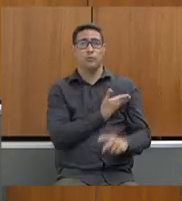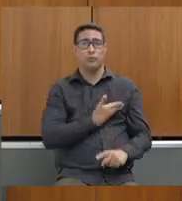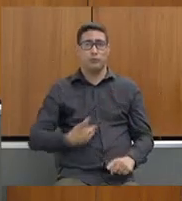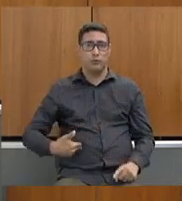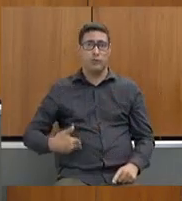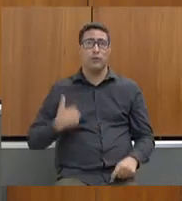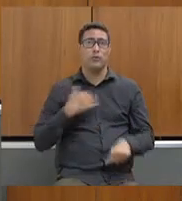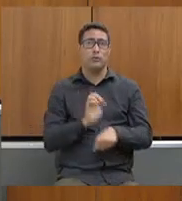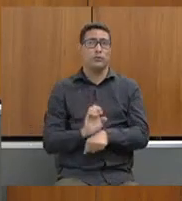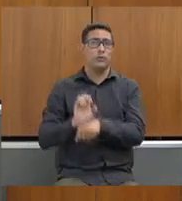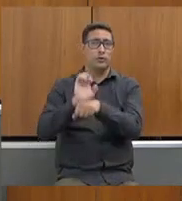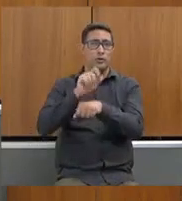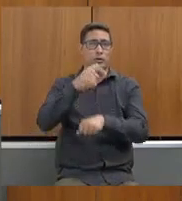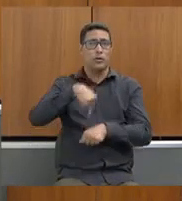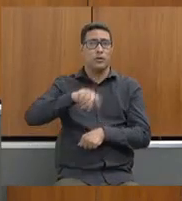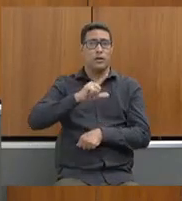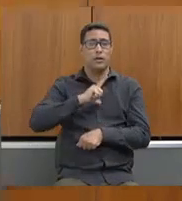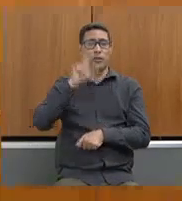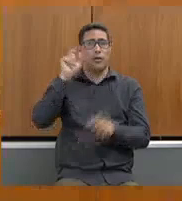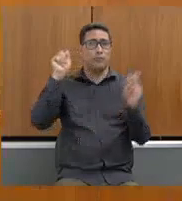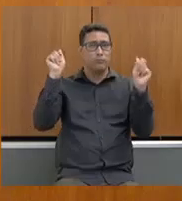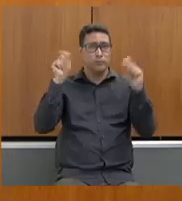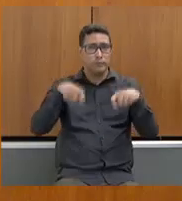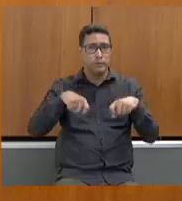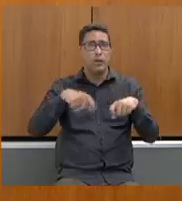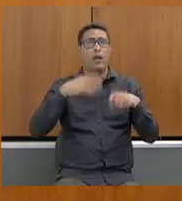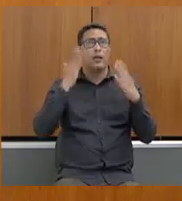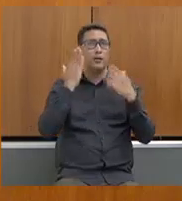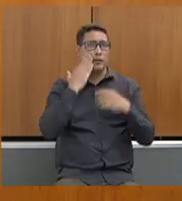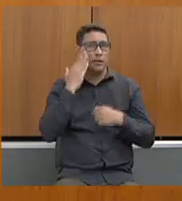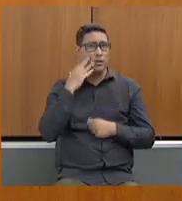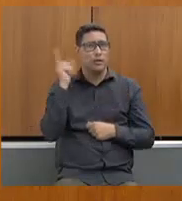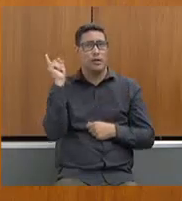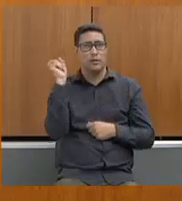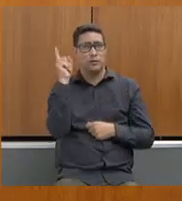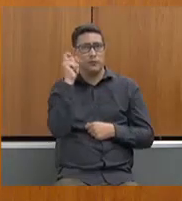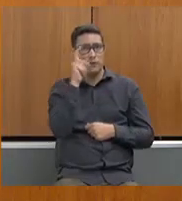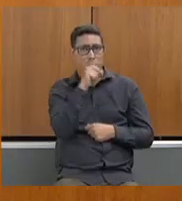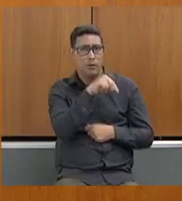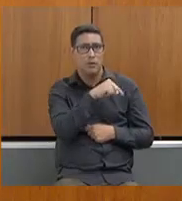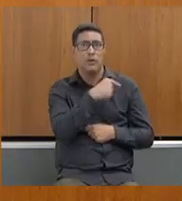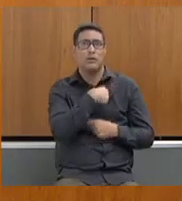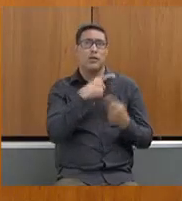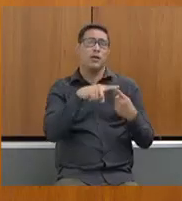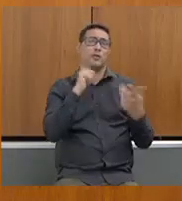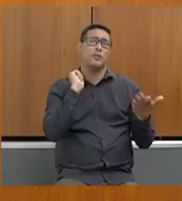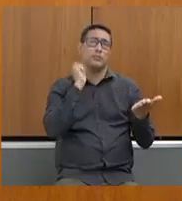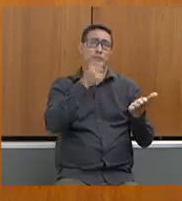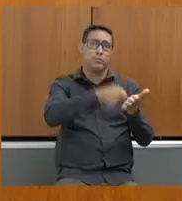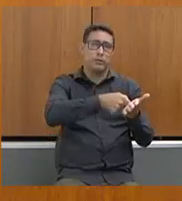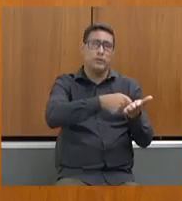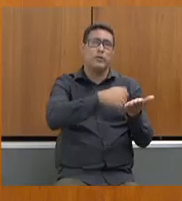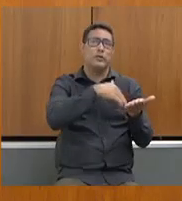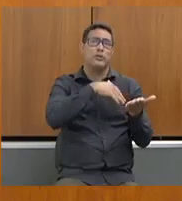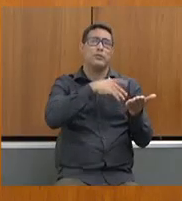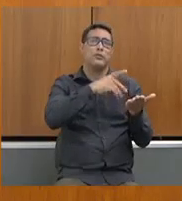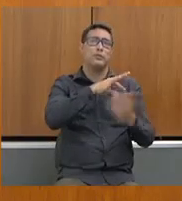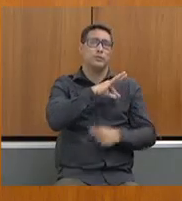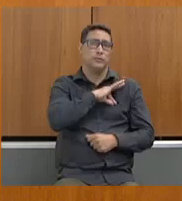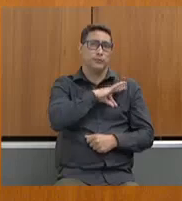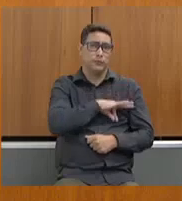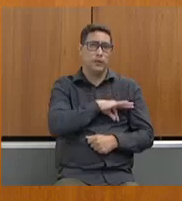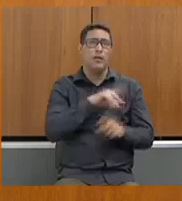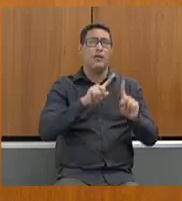Estado a possibilidade, eu sei da dificuldade já com a folha de pagamento, mas eu acho que é fundamental